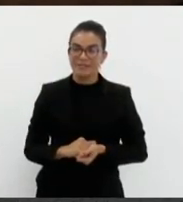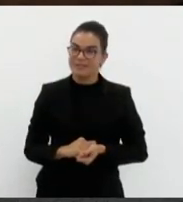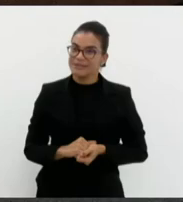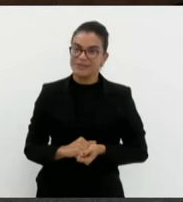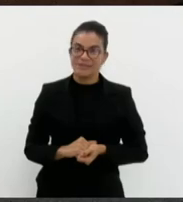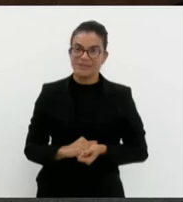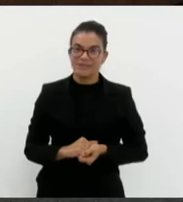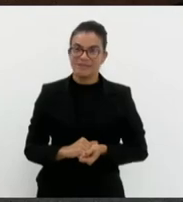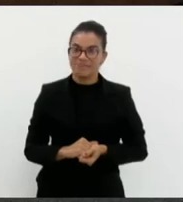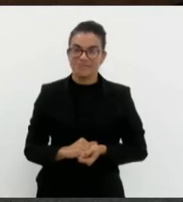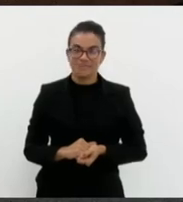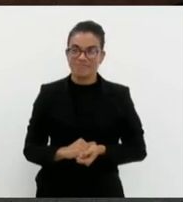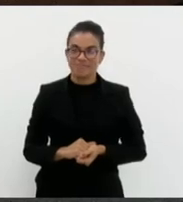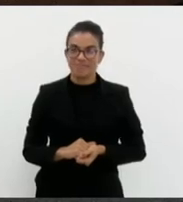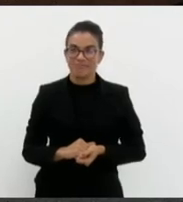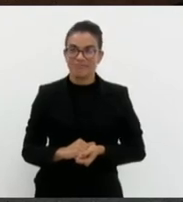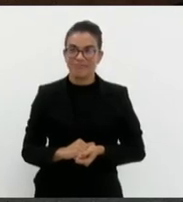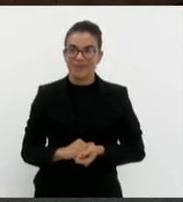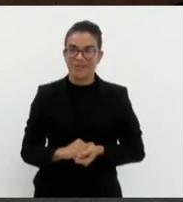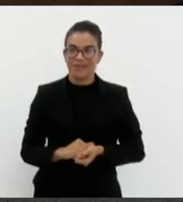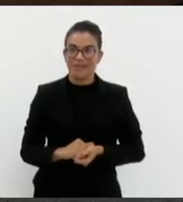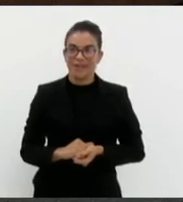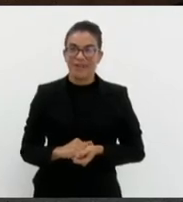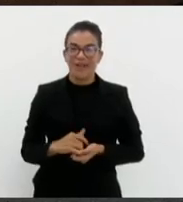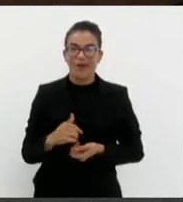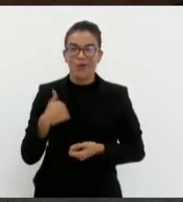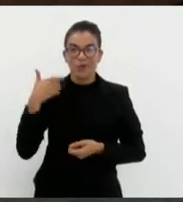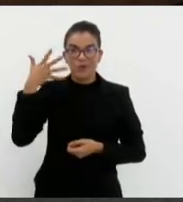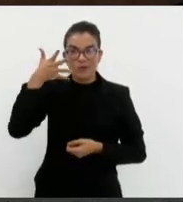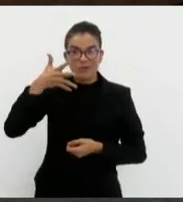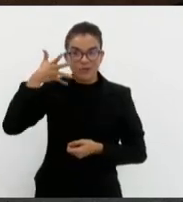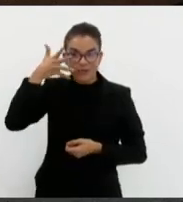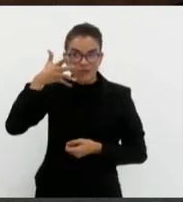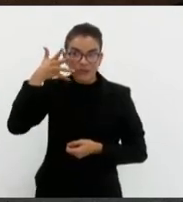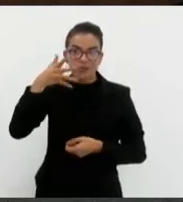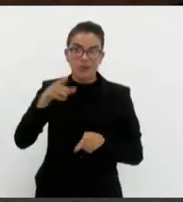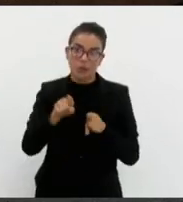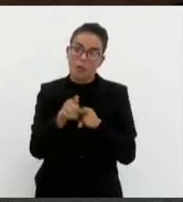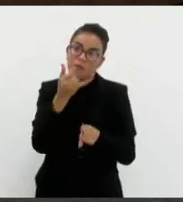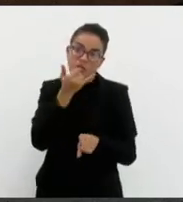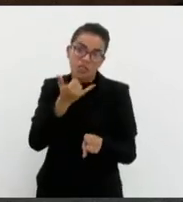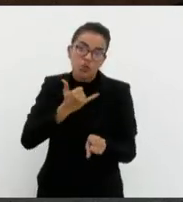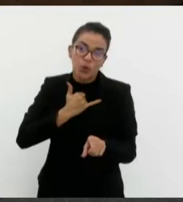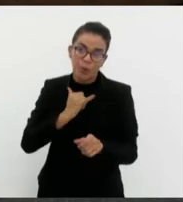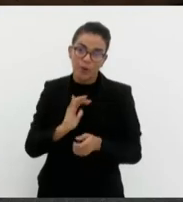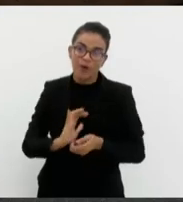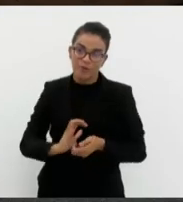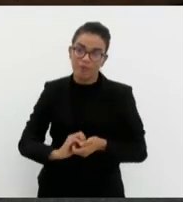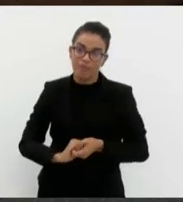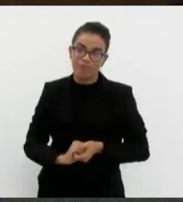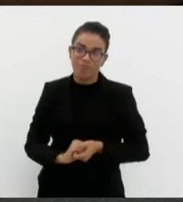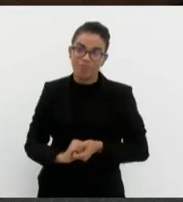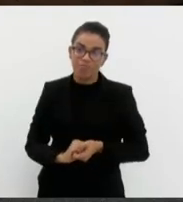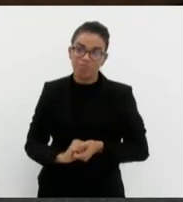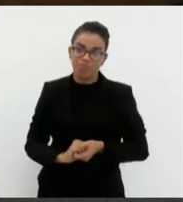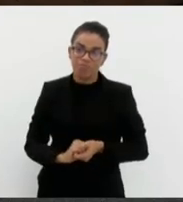para a gente, desculpe, o seu discurso e o do meu colega também são muito ricos,